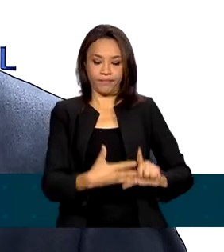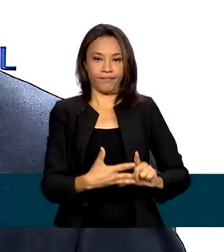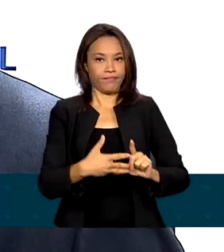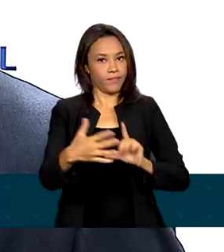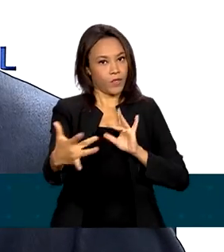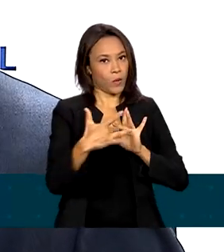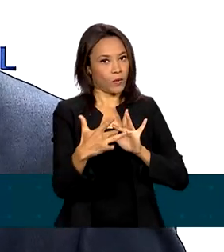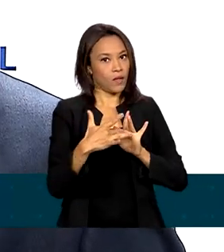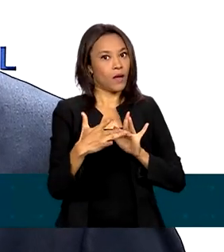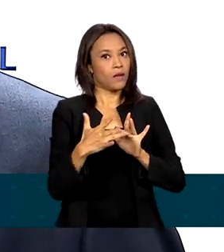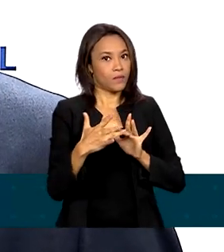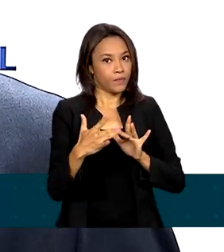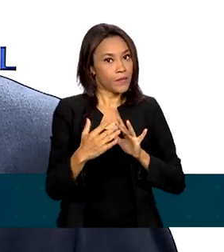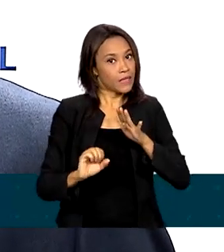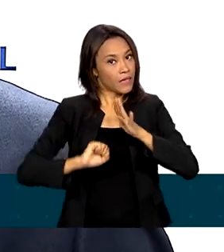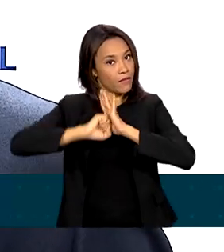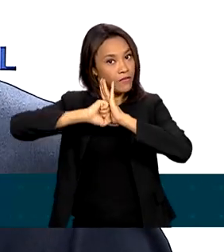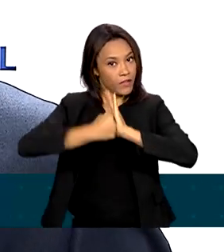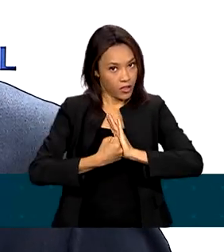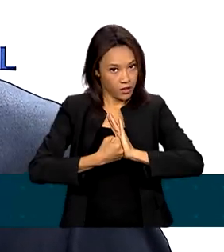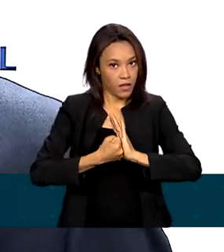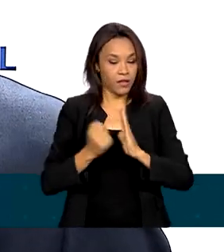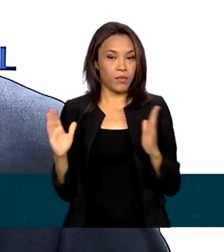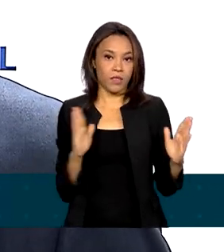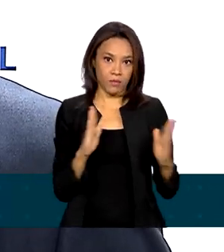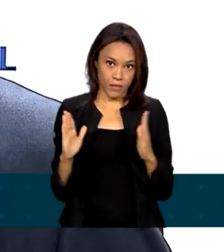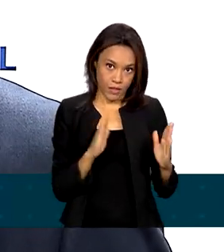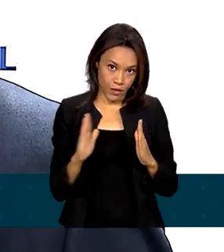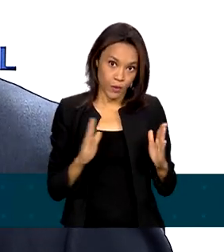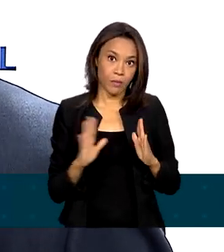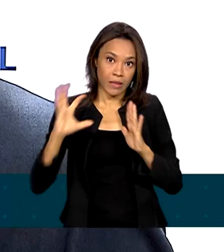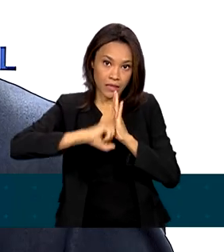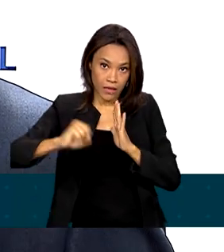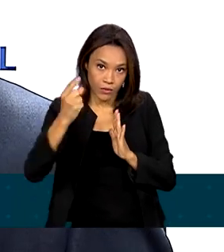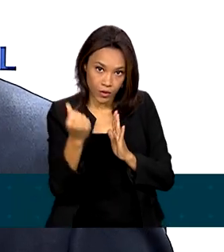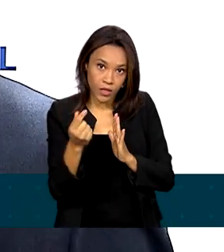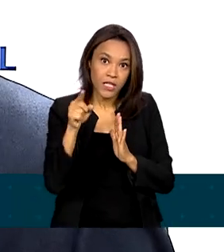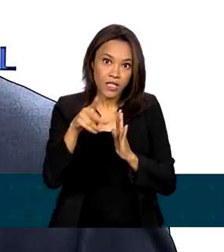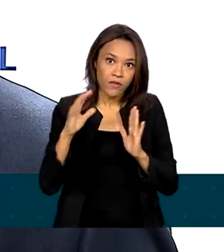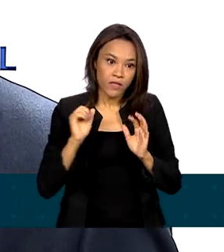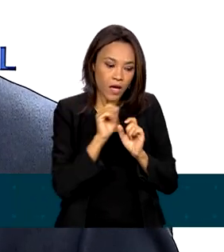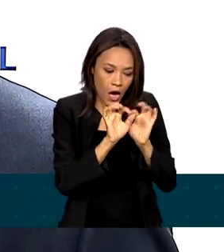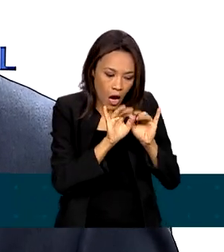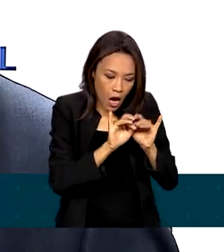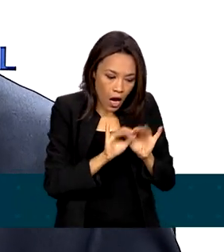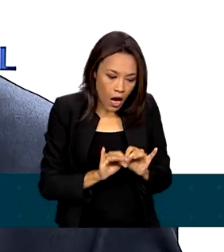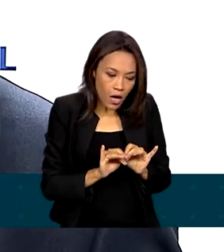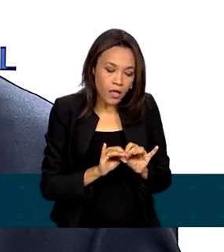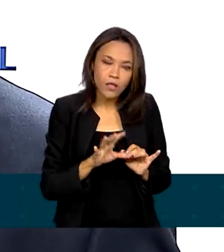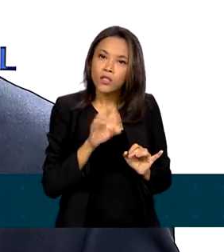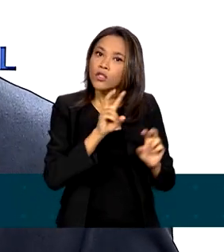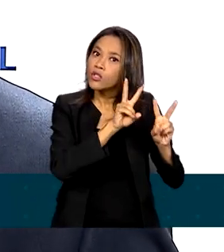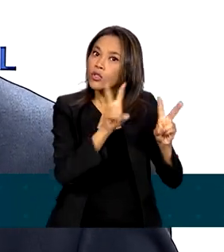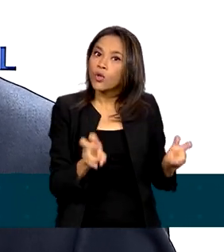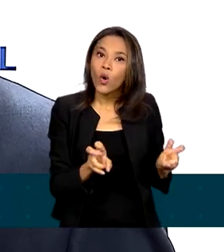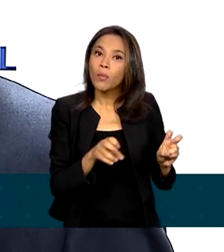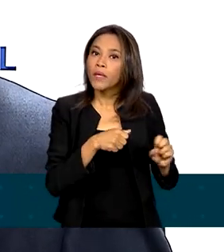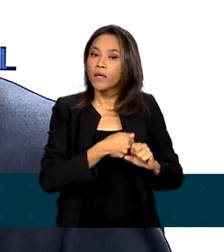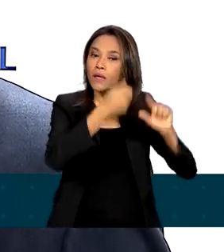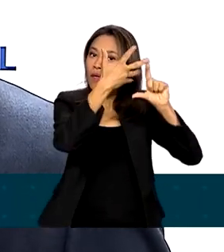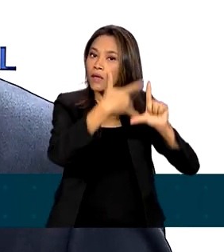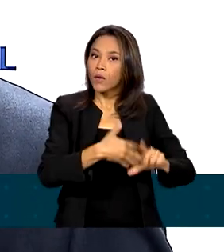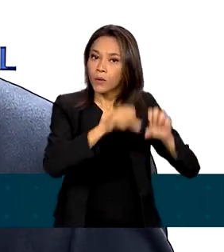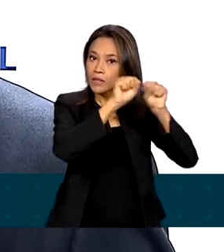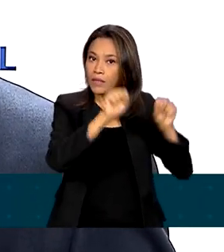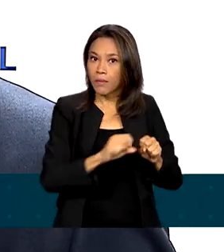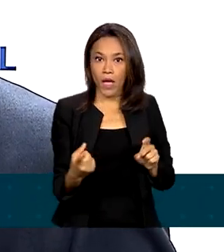hoje está suspenso, temporariamente fora do ar. E esse endereço, se você digitar, vai trazer informações sobre o sistema. Então, esse é o único